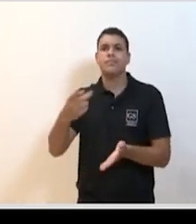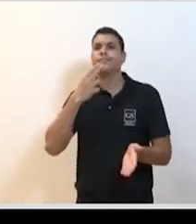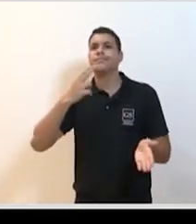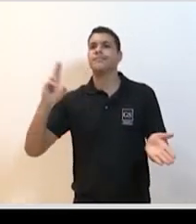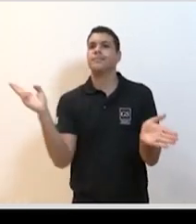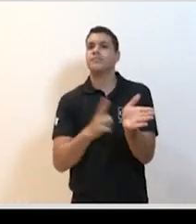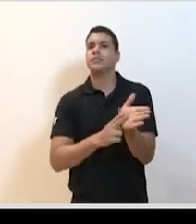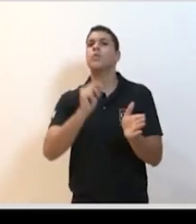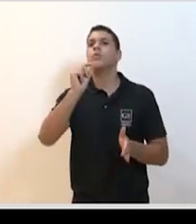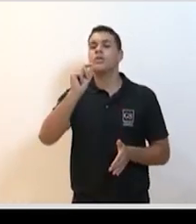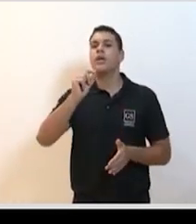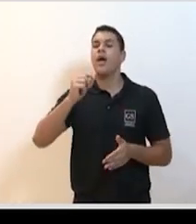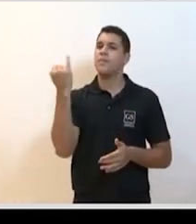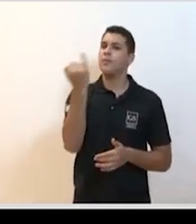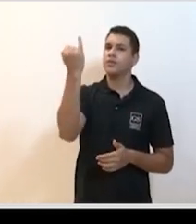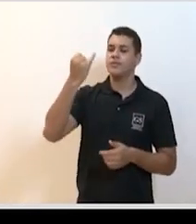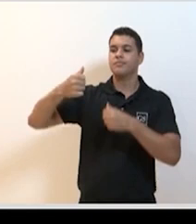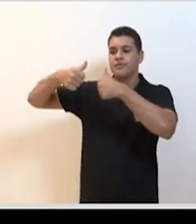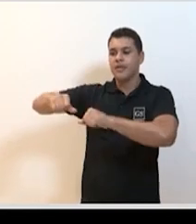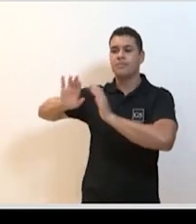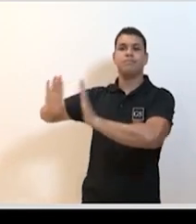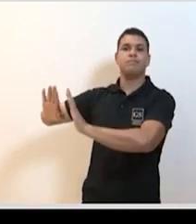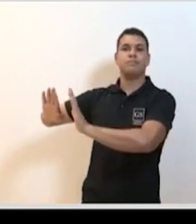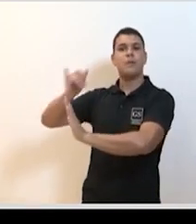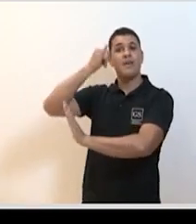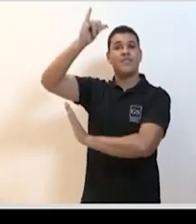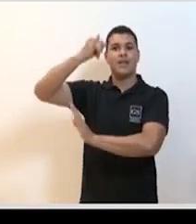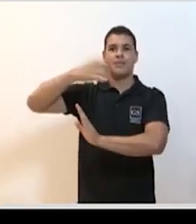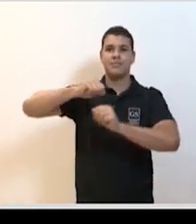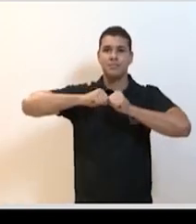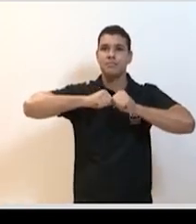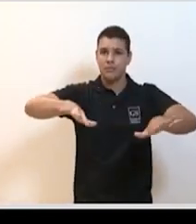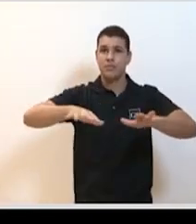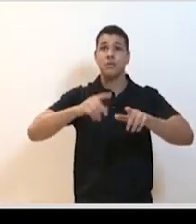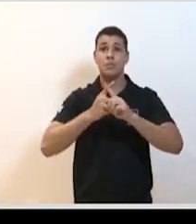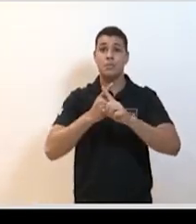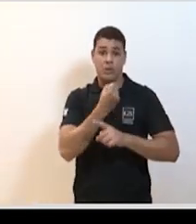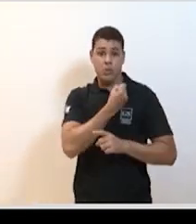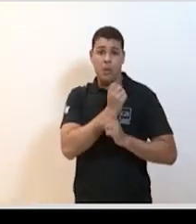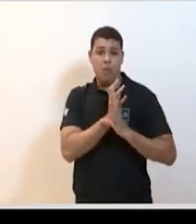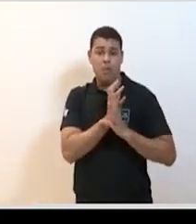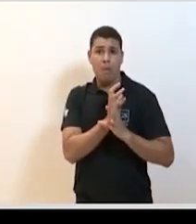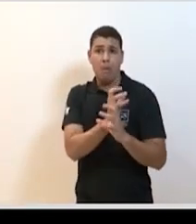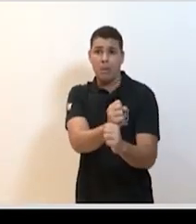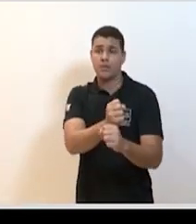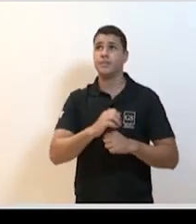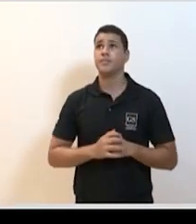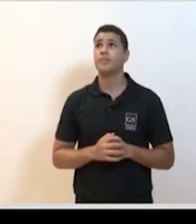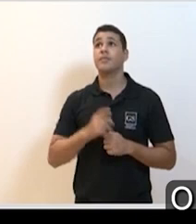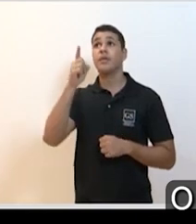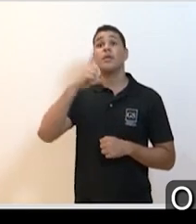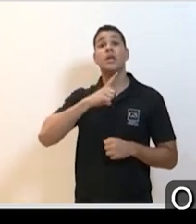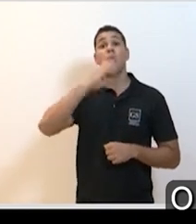medidas de quarentena para a contenção desses números nos Estados Unidos, que são muito assustadores. A gente vê o Brasil ali, pode voltar um pouquinho, por favor,